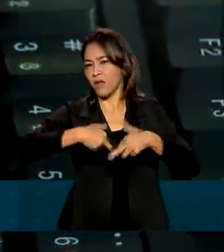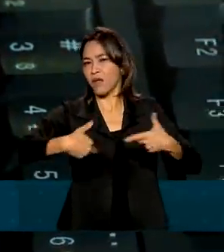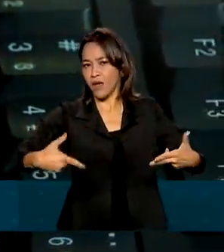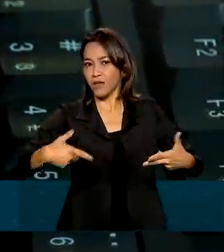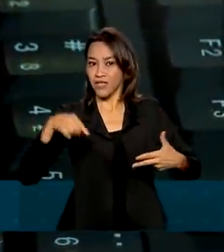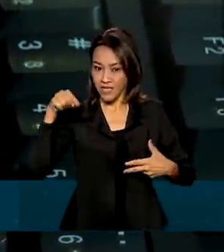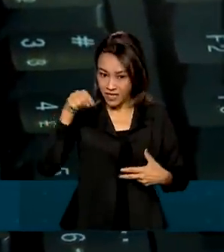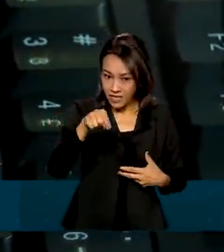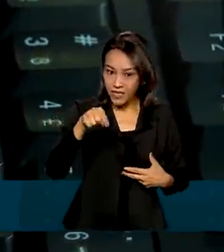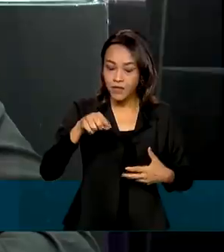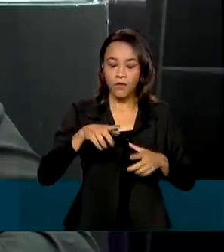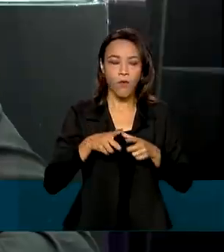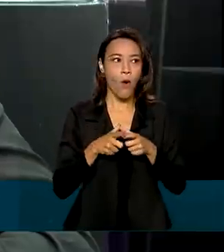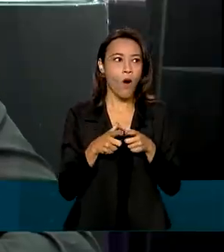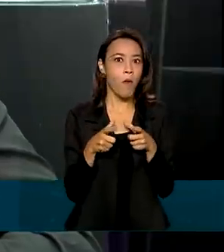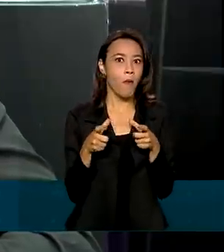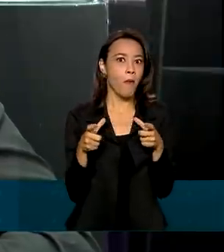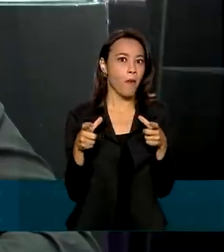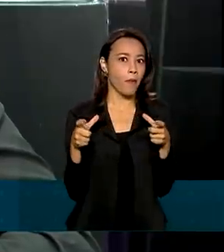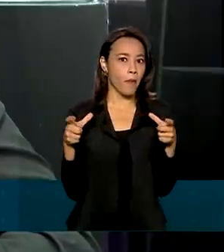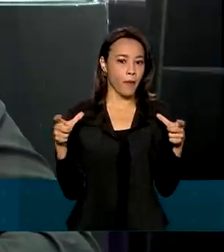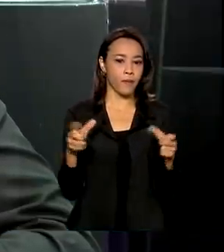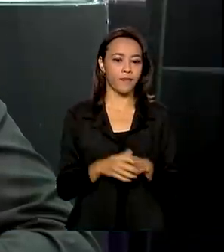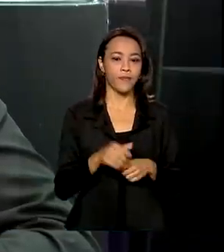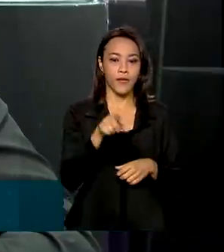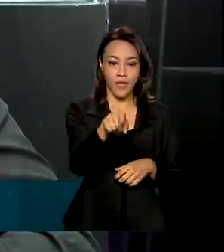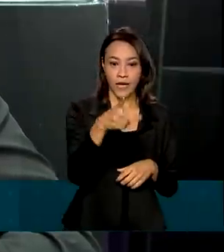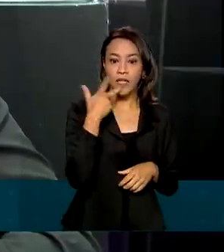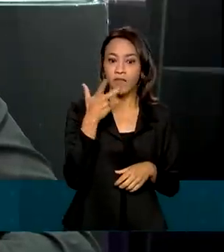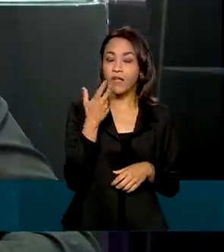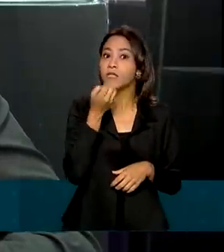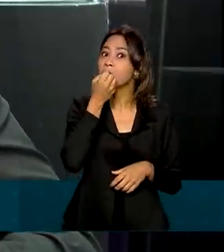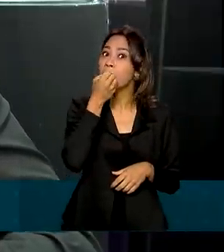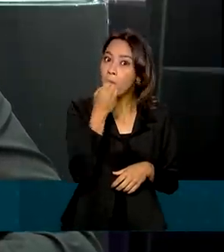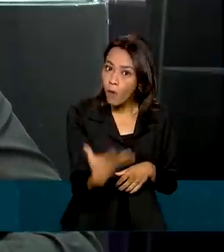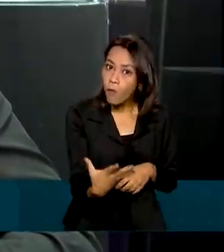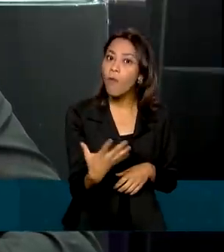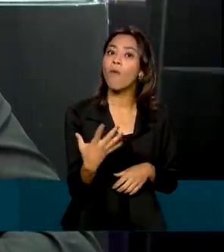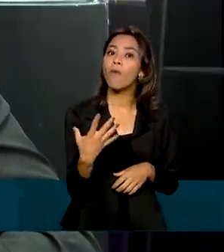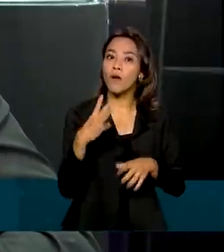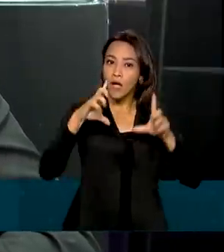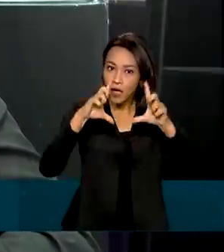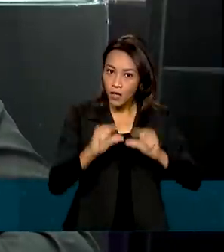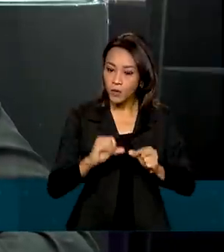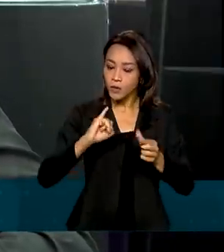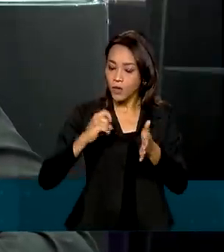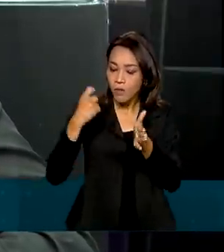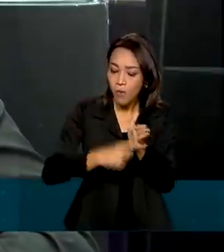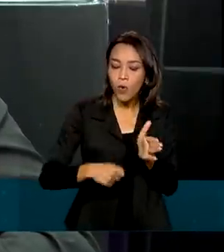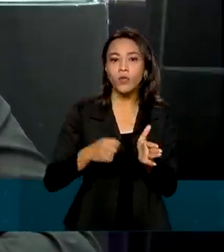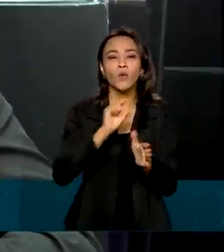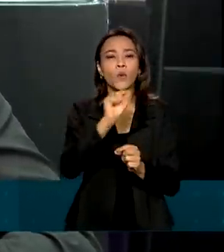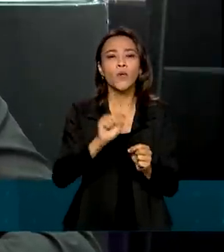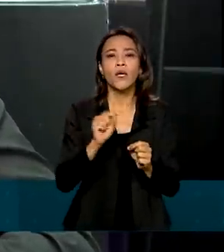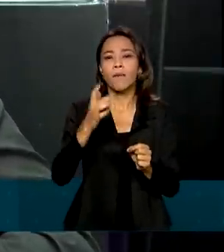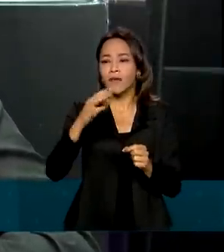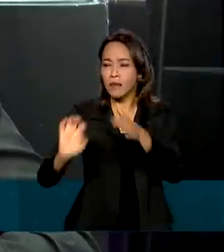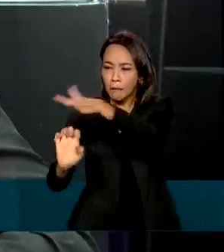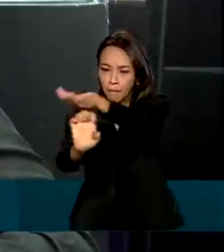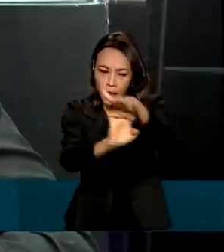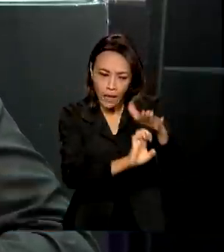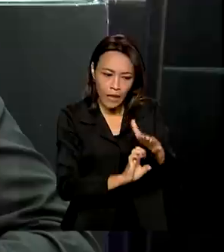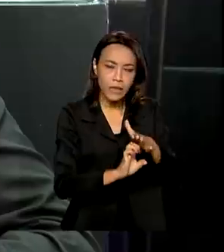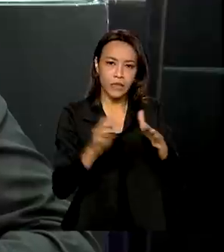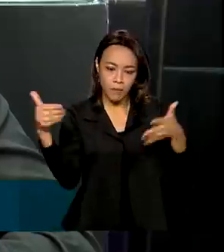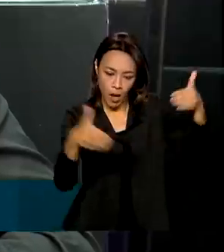o universo é o limite. Isso é uma coisa muito boa, até de forma de incentivo, quem está entrando nesse ramo hoje, seja dos jogos